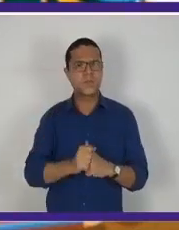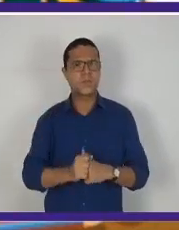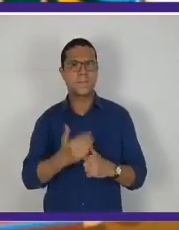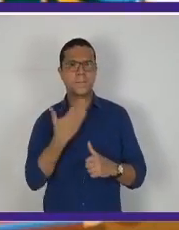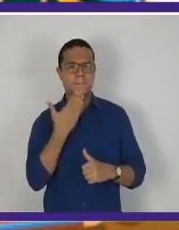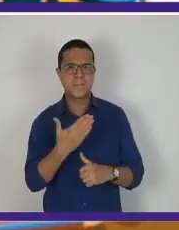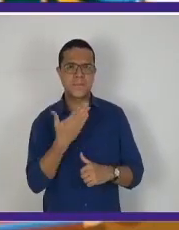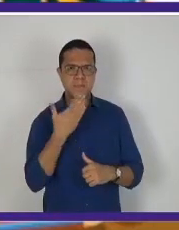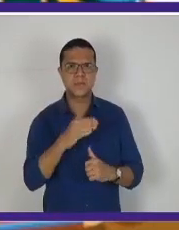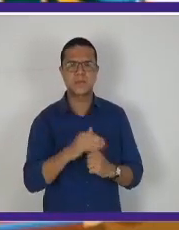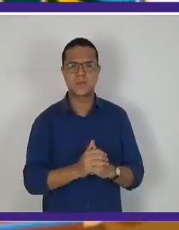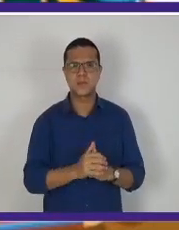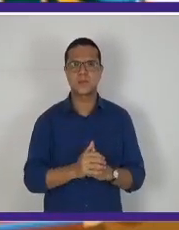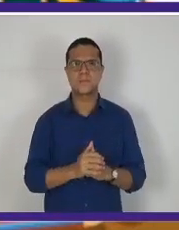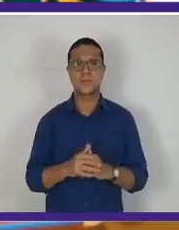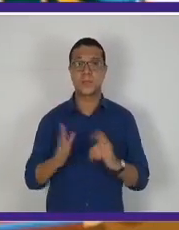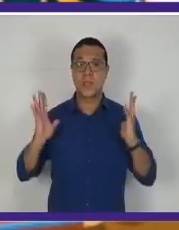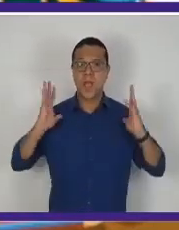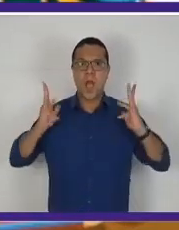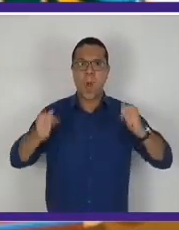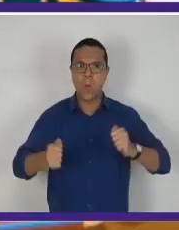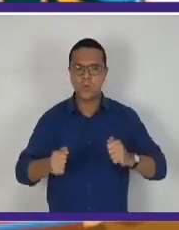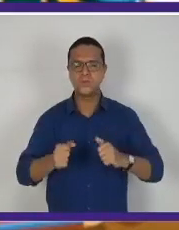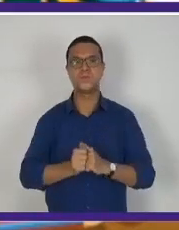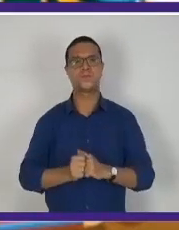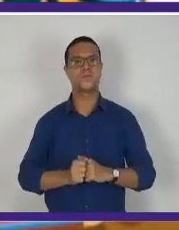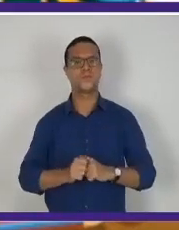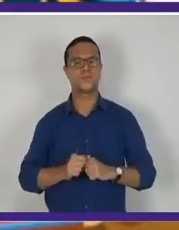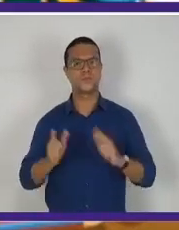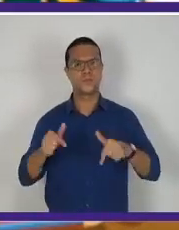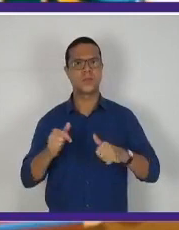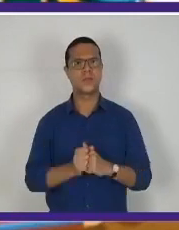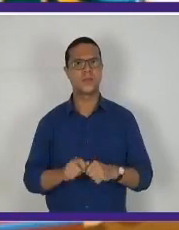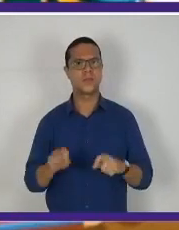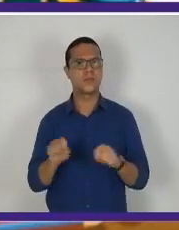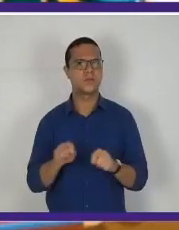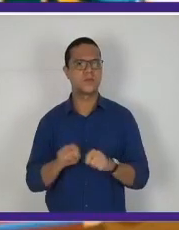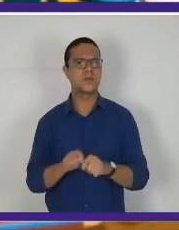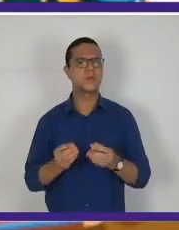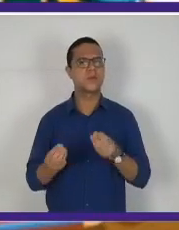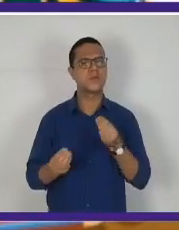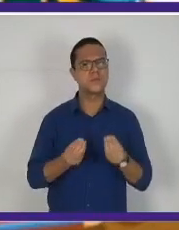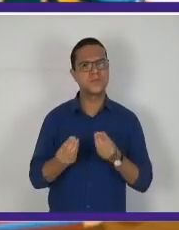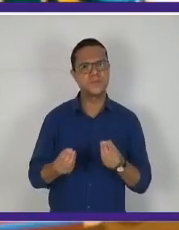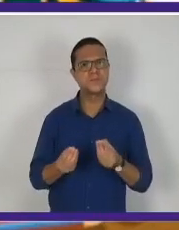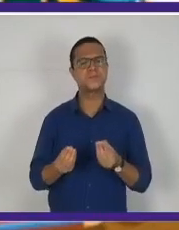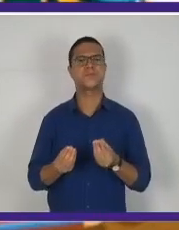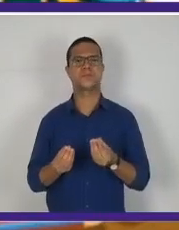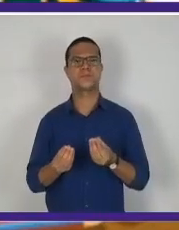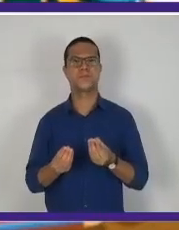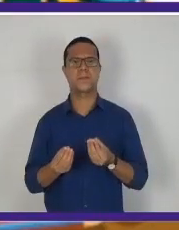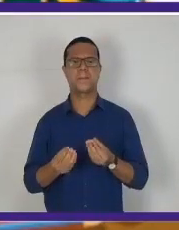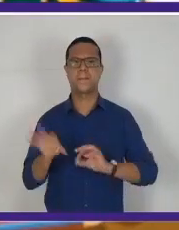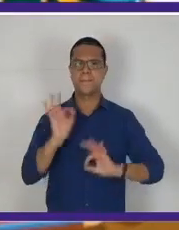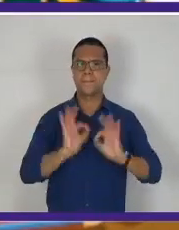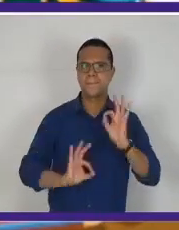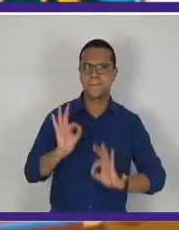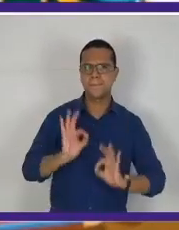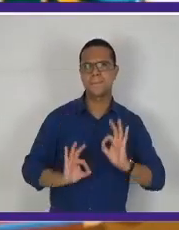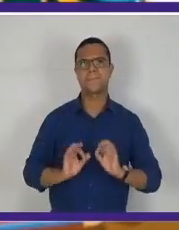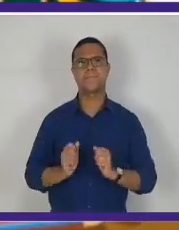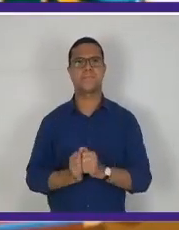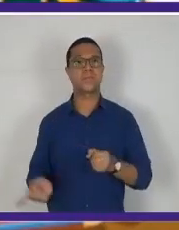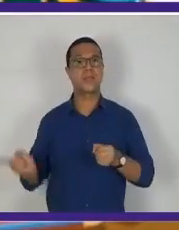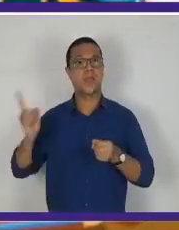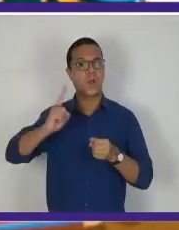trabalhadoras. Todas essas medidas tomadas pelo governo Vargas vão, de certa forma, preparar a sua